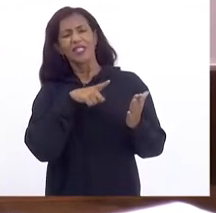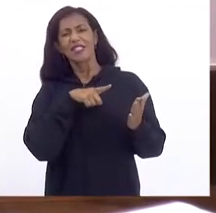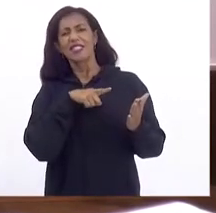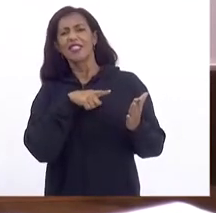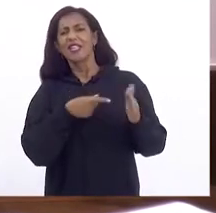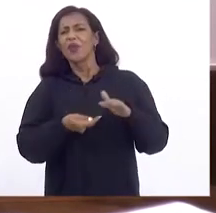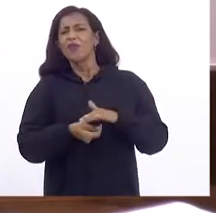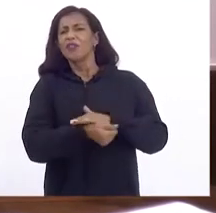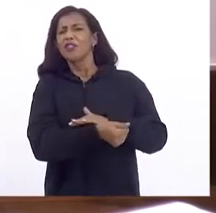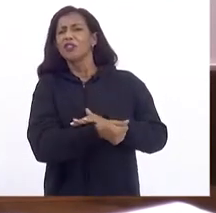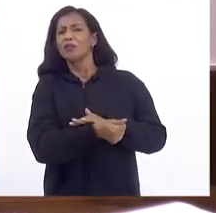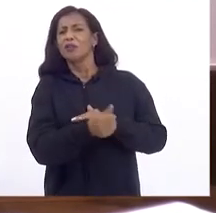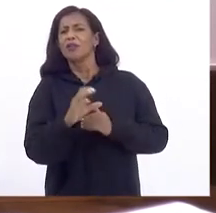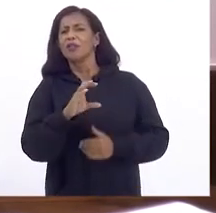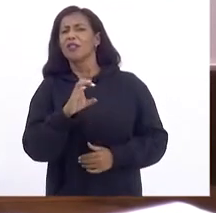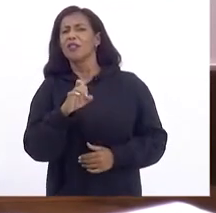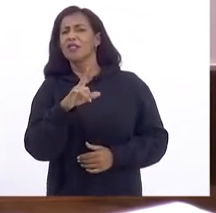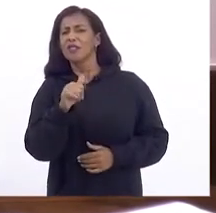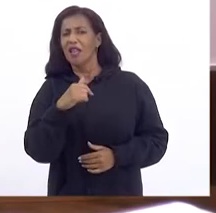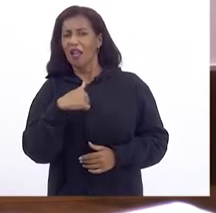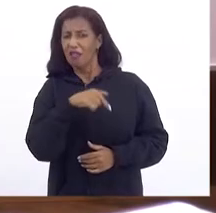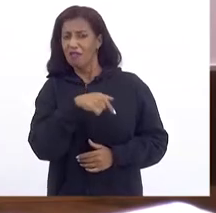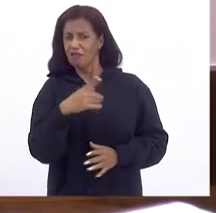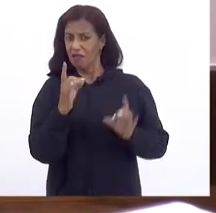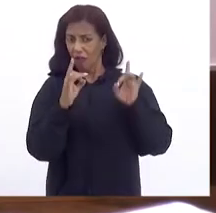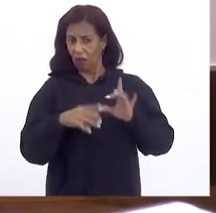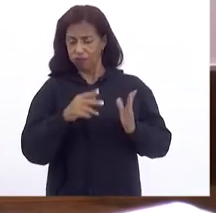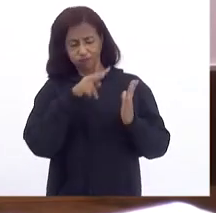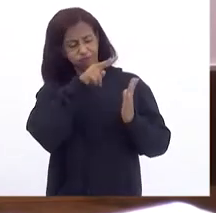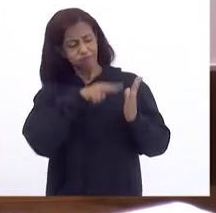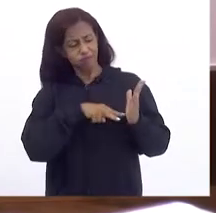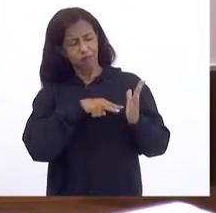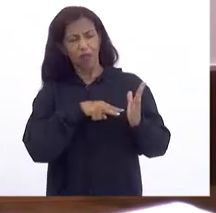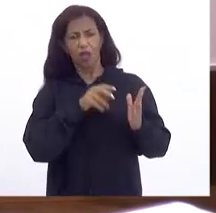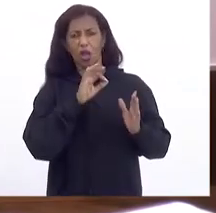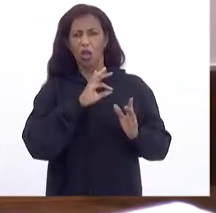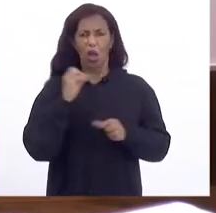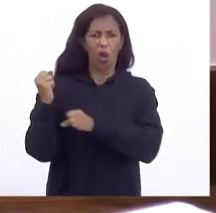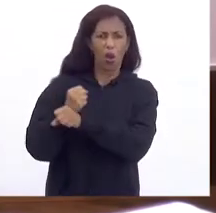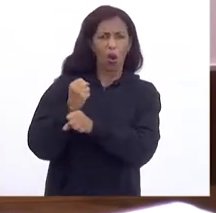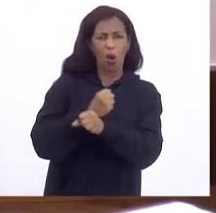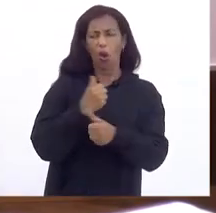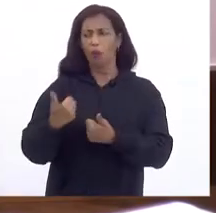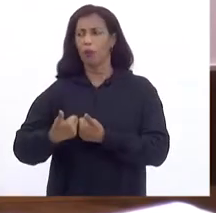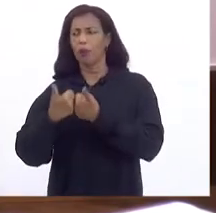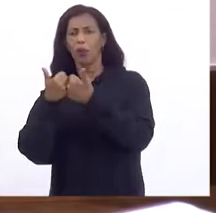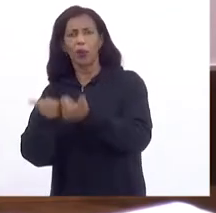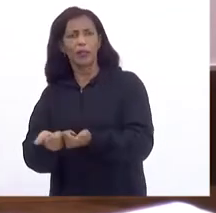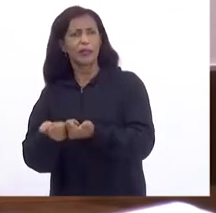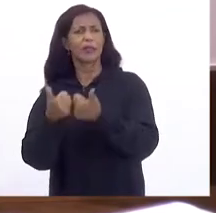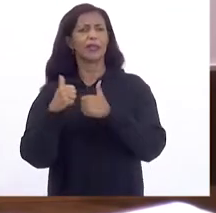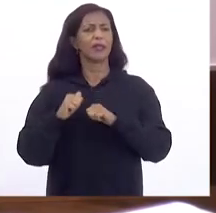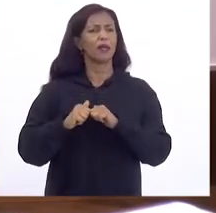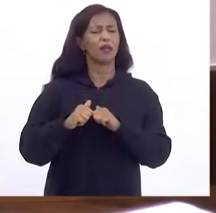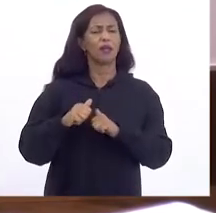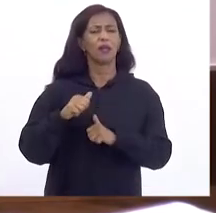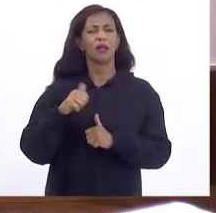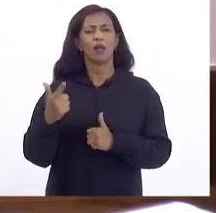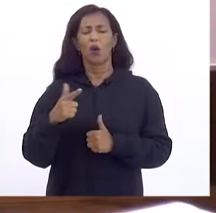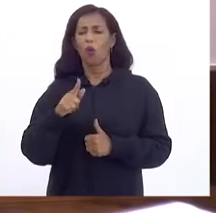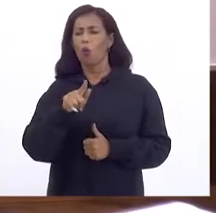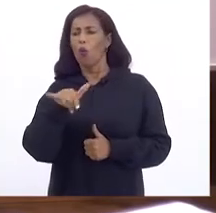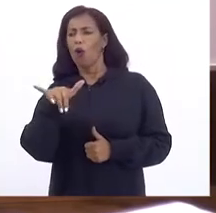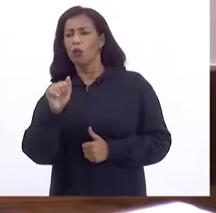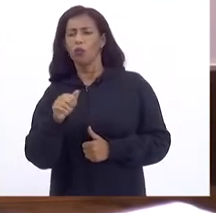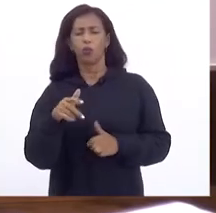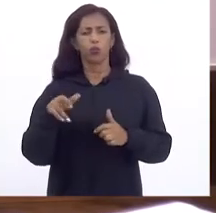investimentos Da CEDAI Para ver Se está contemplado Ampliação Do Imunano Melhoria Do Imunano Guandu